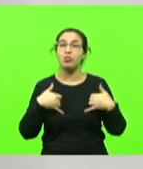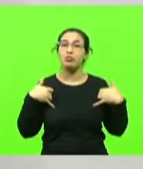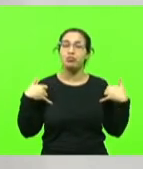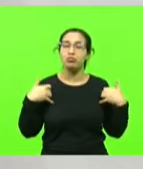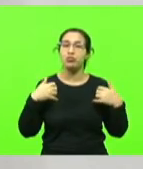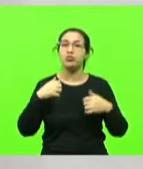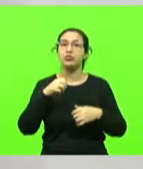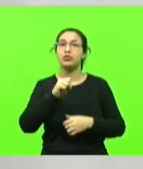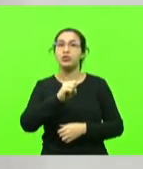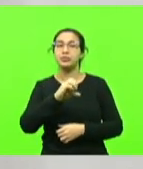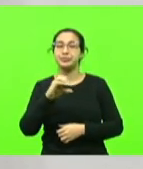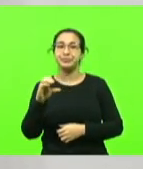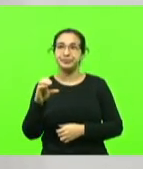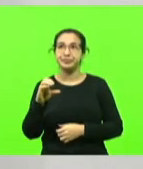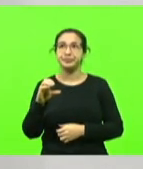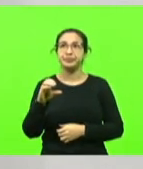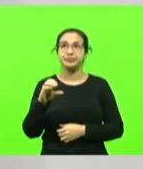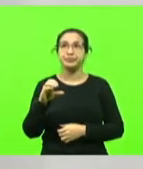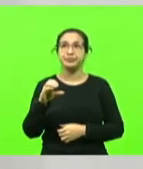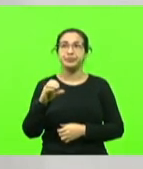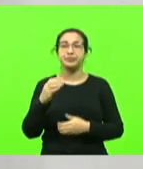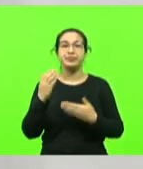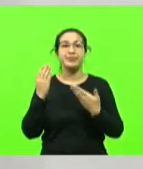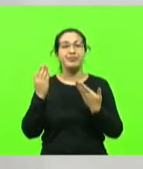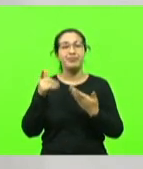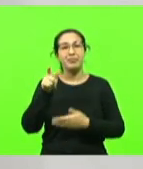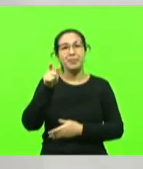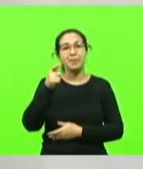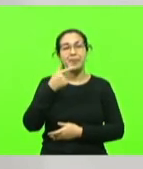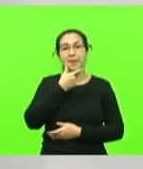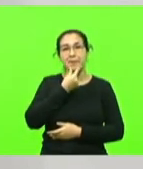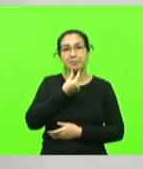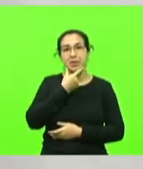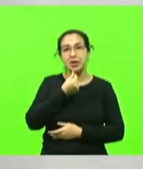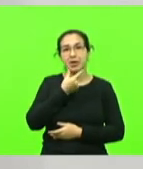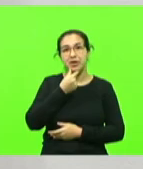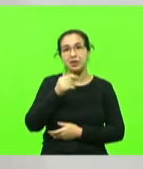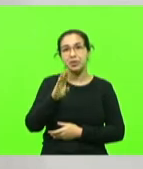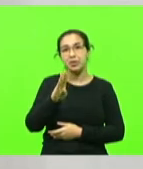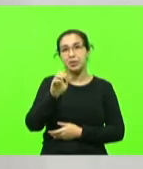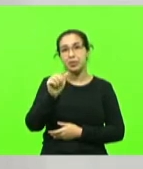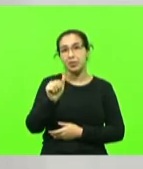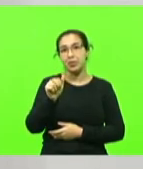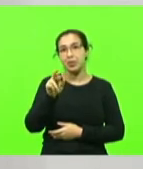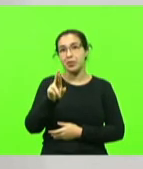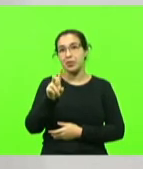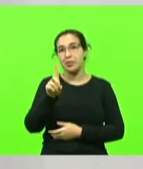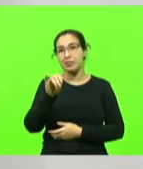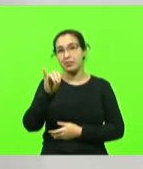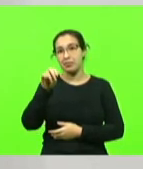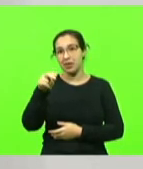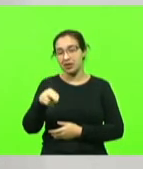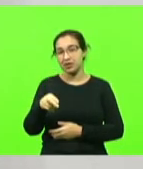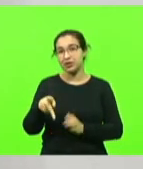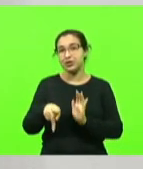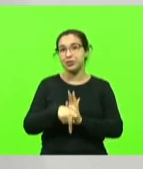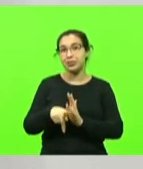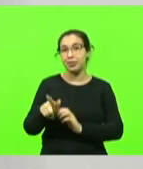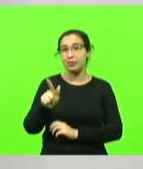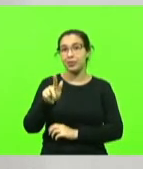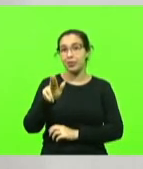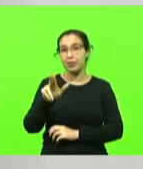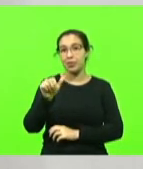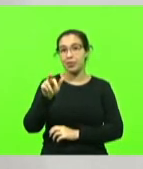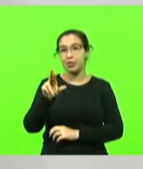Catarina, o menino Bardim, lá de Guaramirim, ganhou um importante concurso nacional de